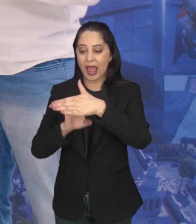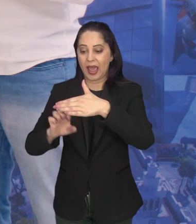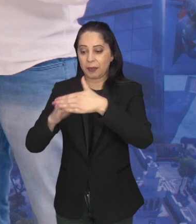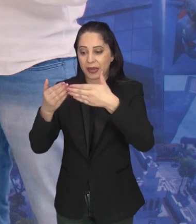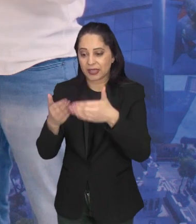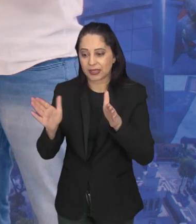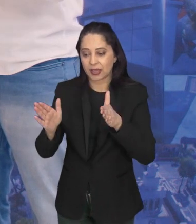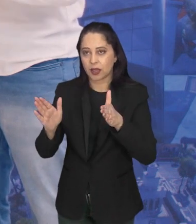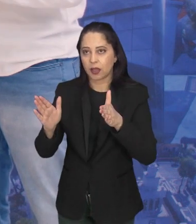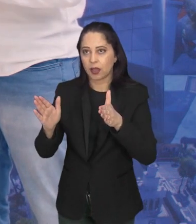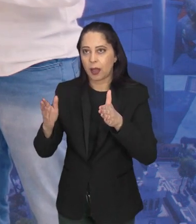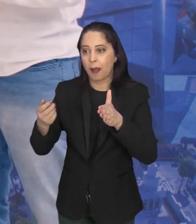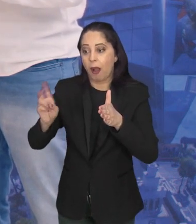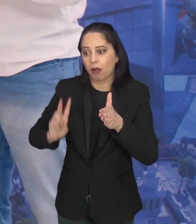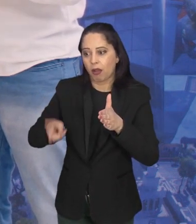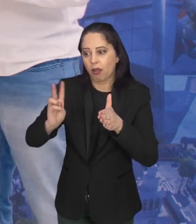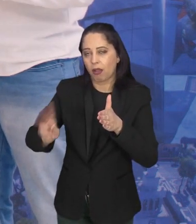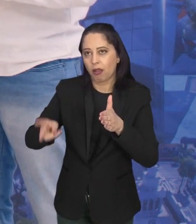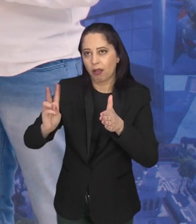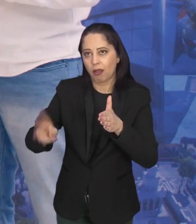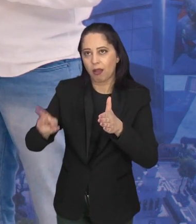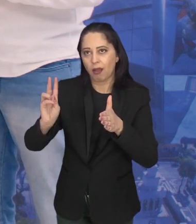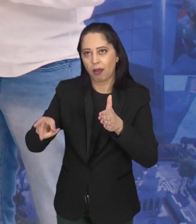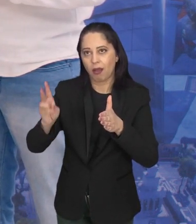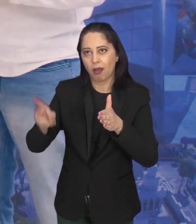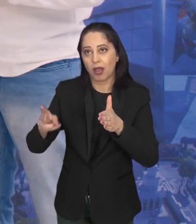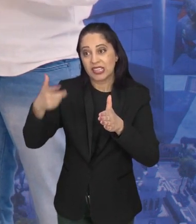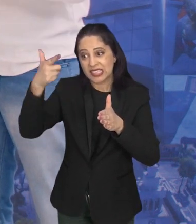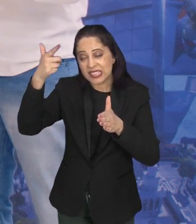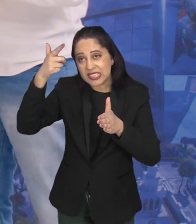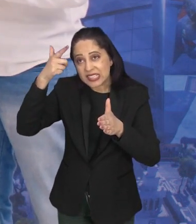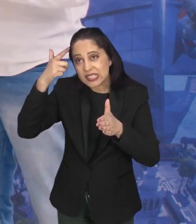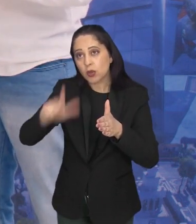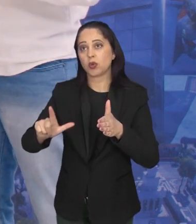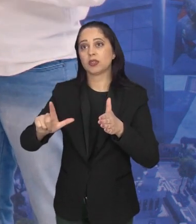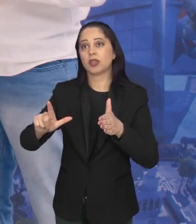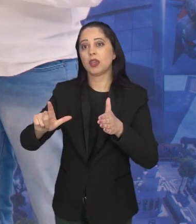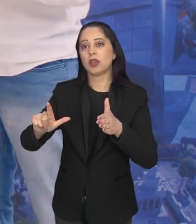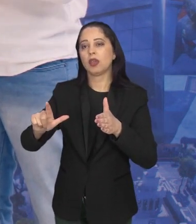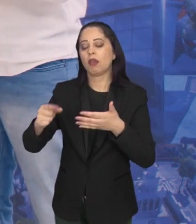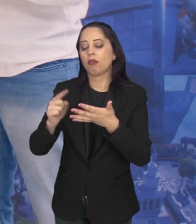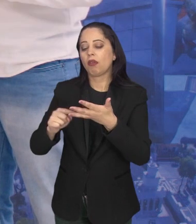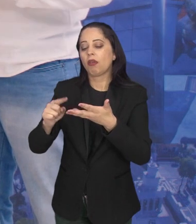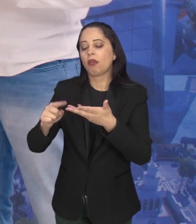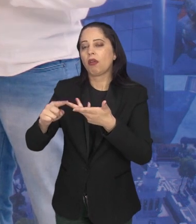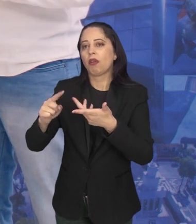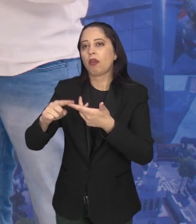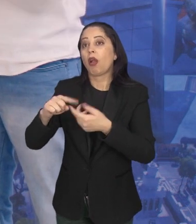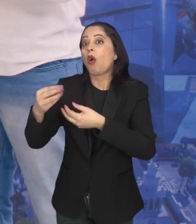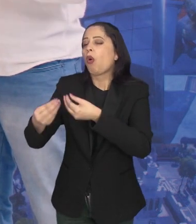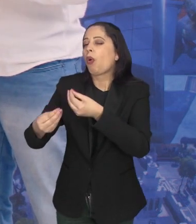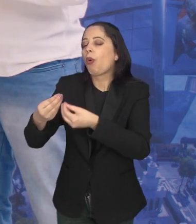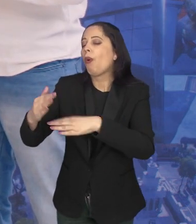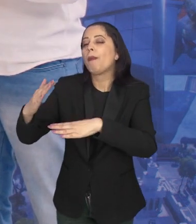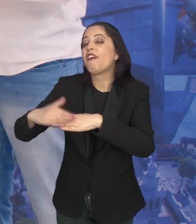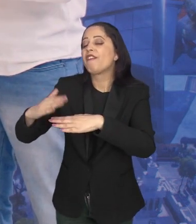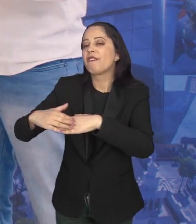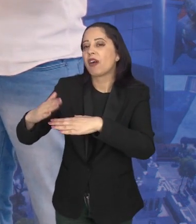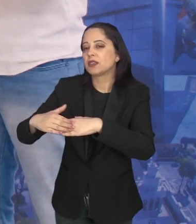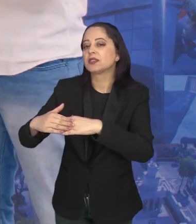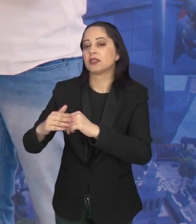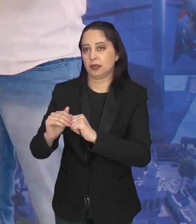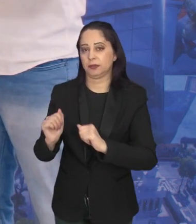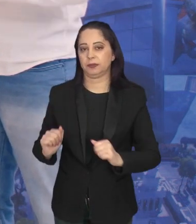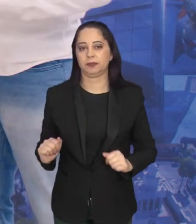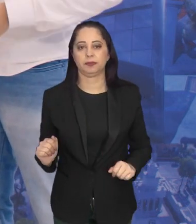Para ele se manter aberto, o que a gente precisa focar? Quais são as áreas, os pilares da